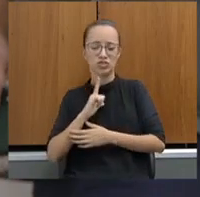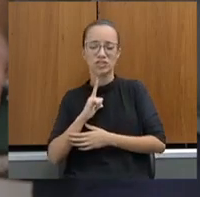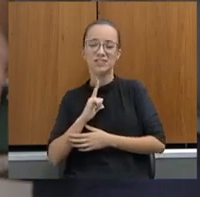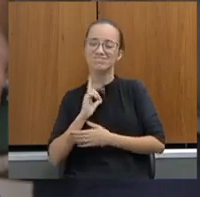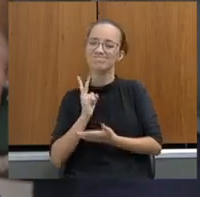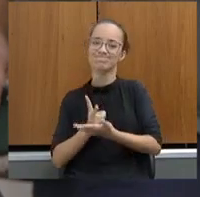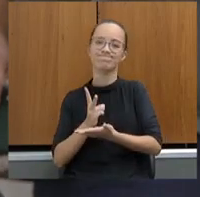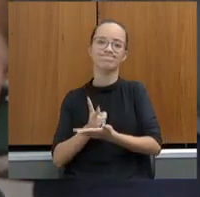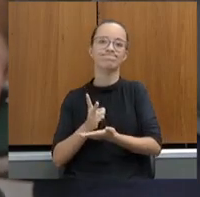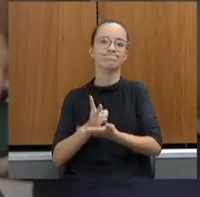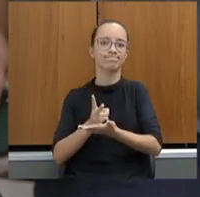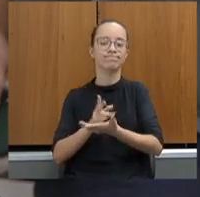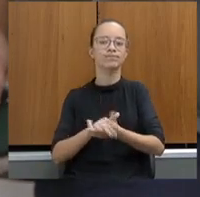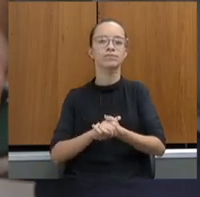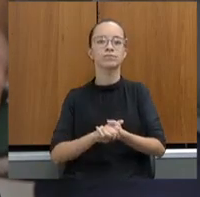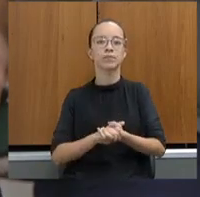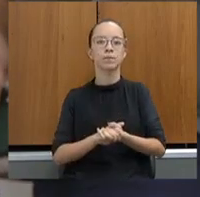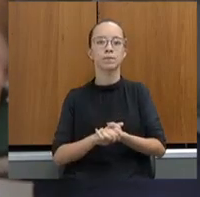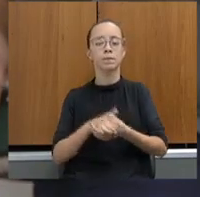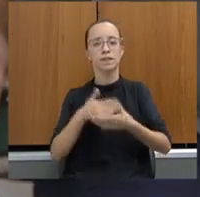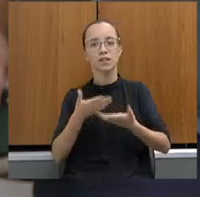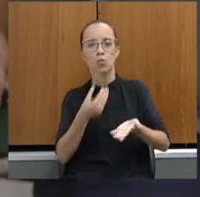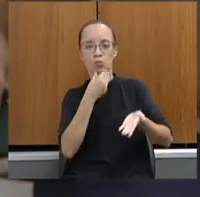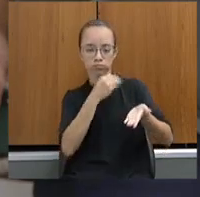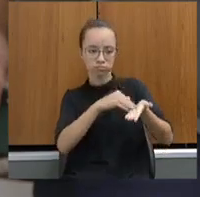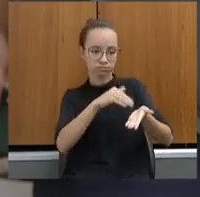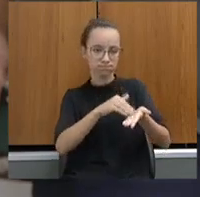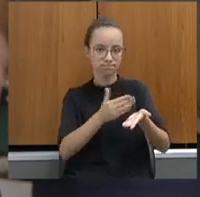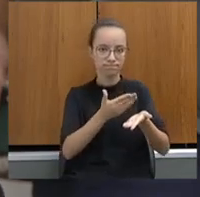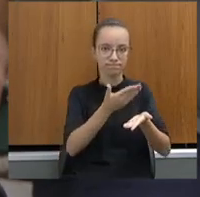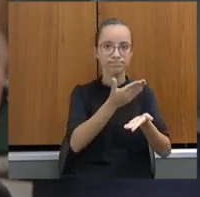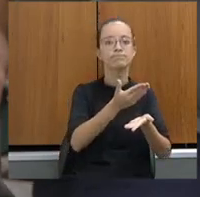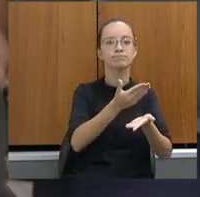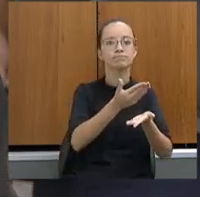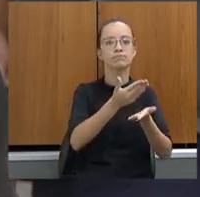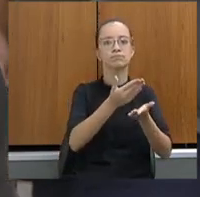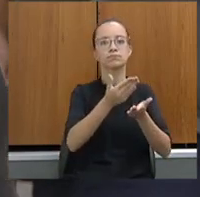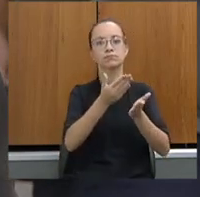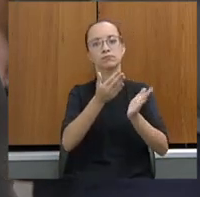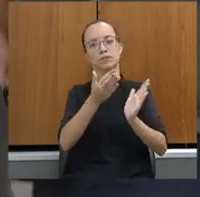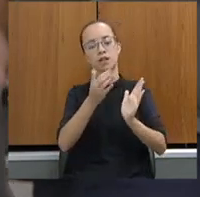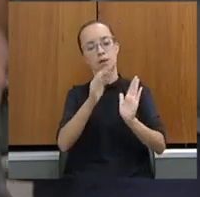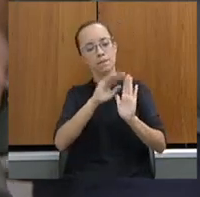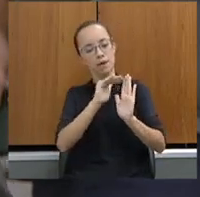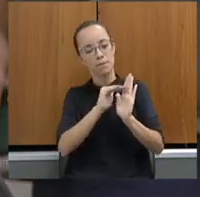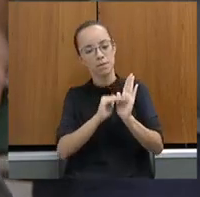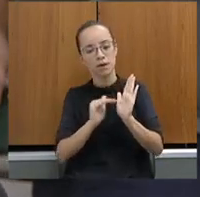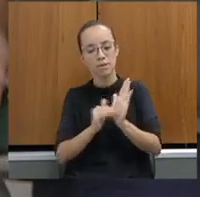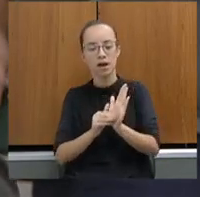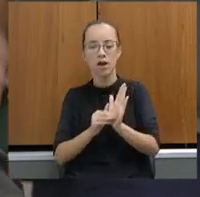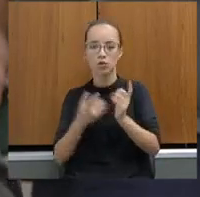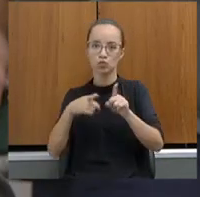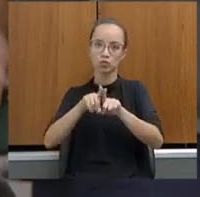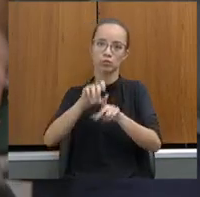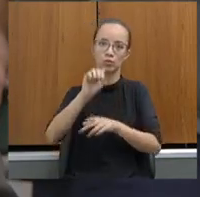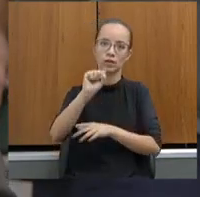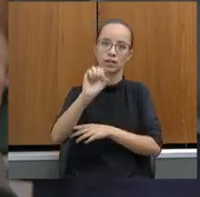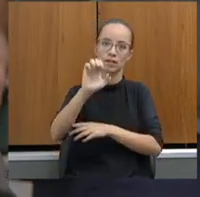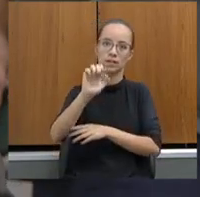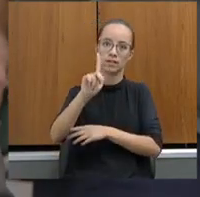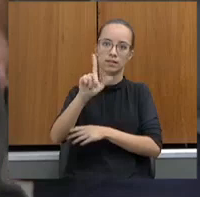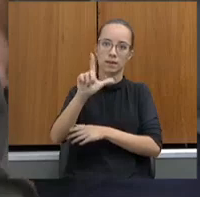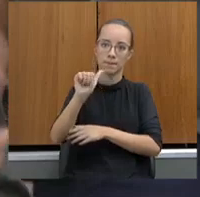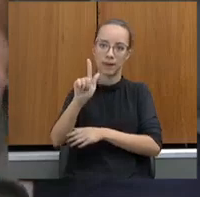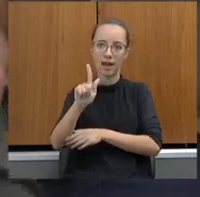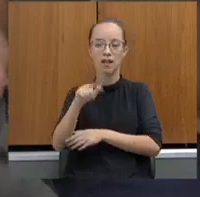sempre tiveram. Então, à medida que o secretário edita a resolução conjunta com a CEPLAC, até que nós possamos